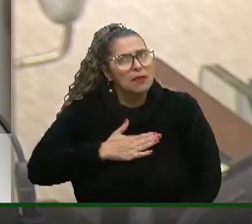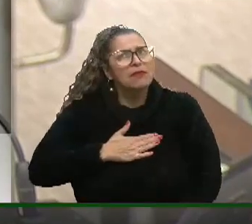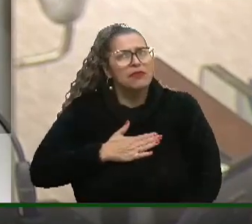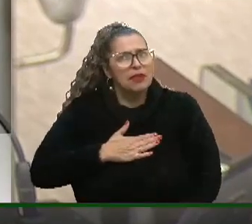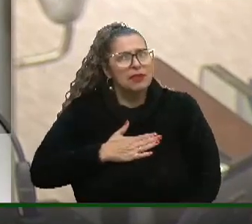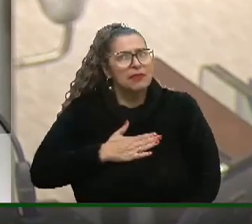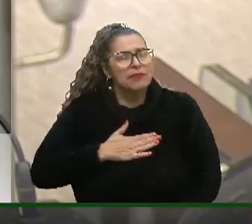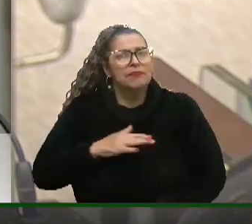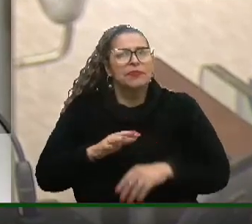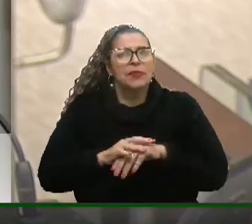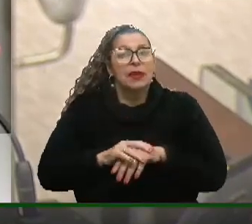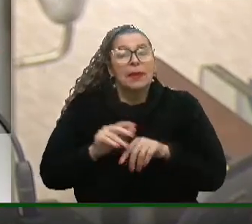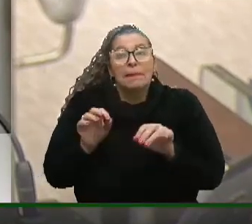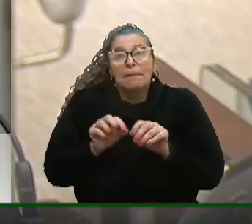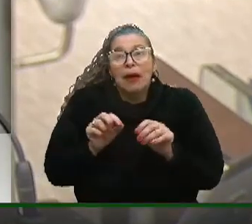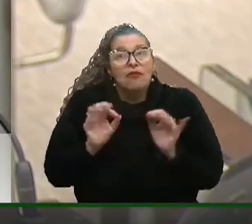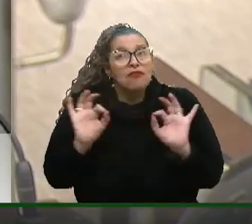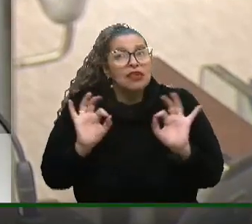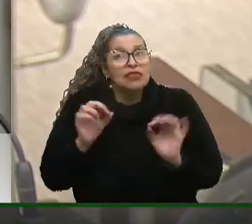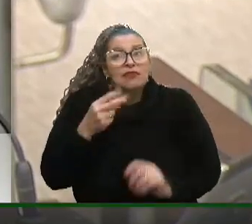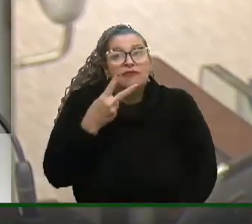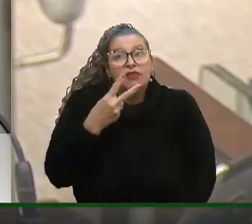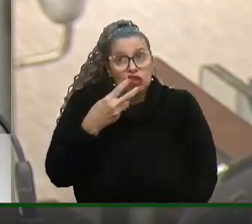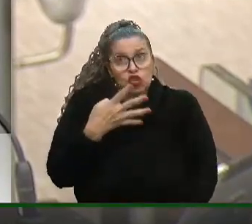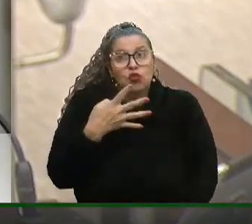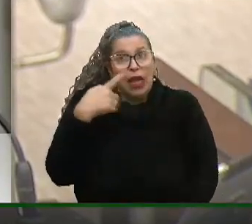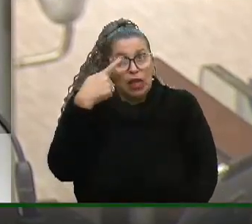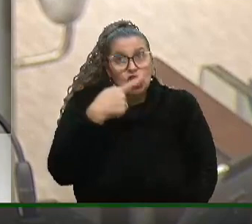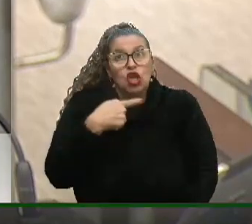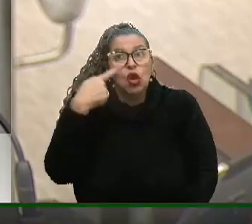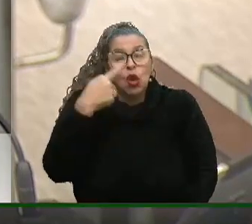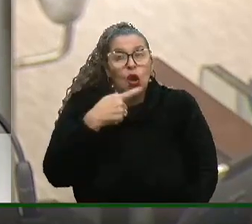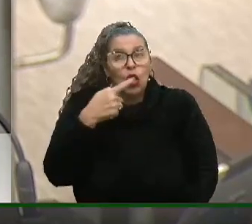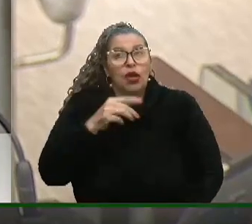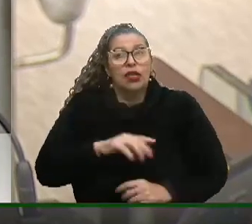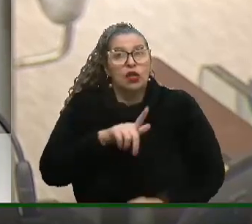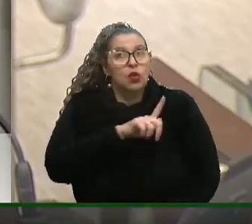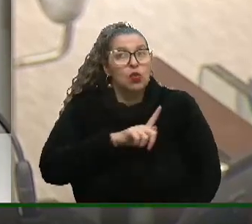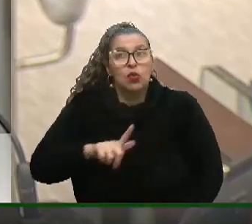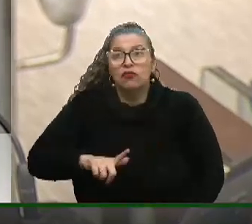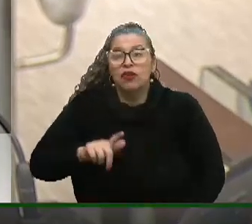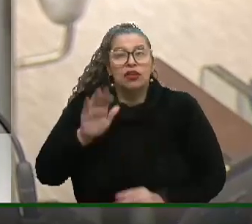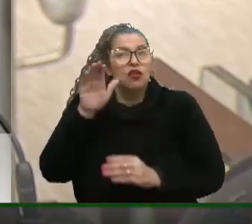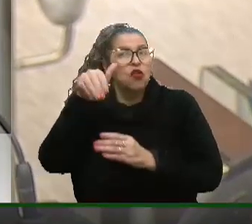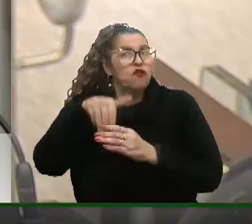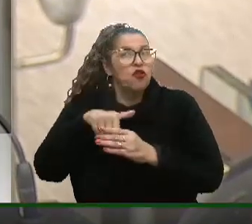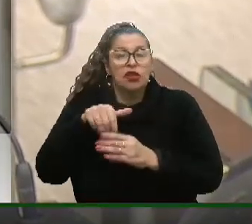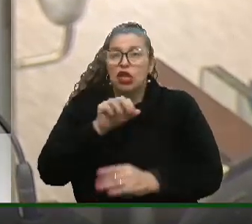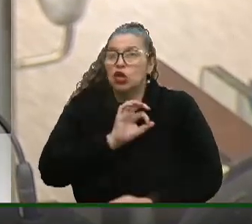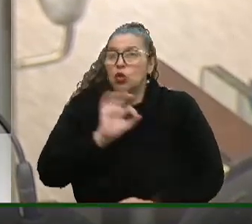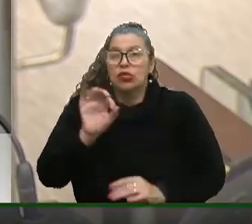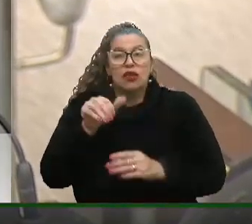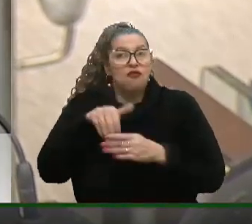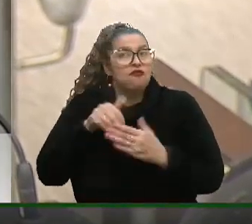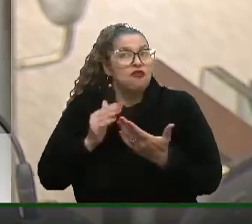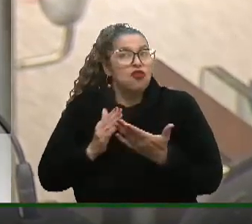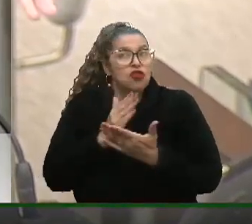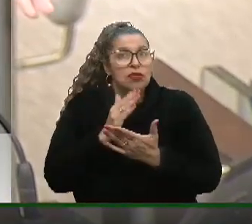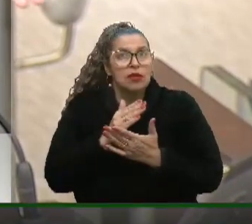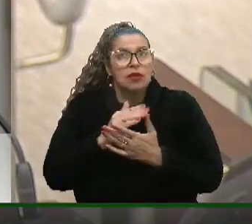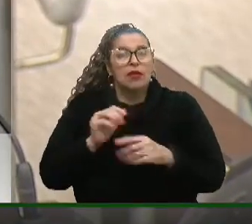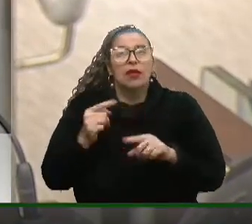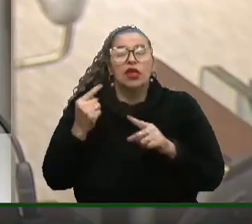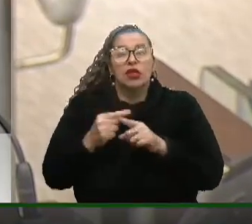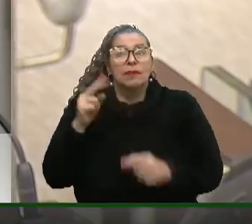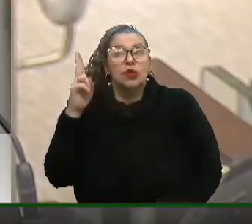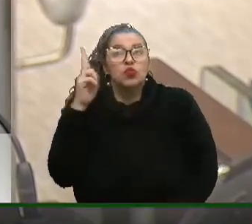Afinal, mal faziam 24 horas que o governo não conseguiu votar aqui um projeto que reputa